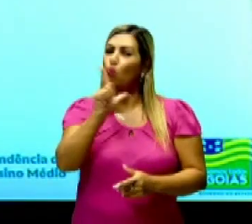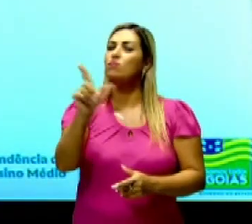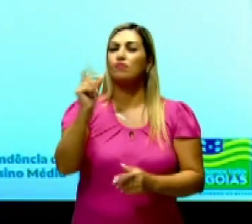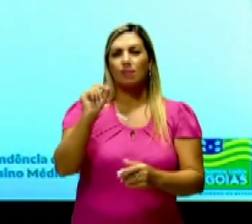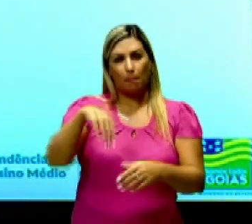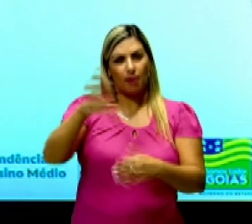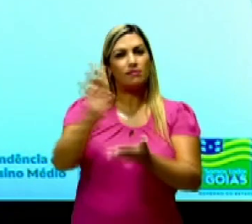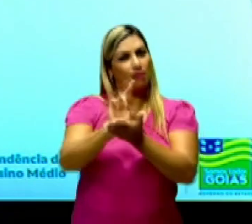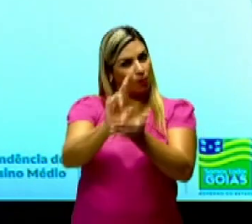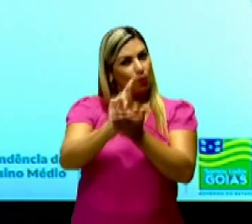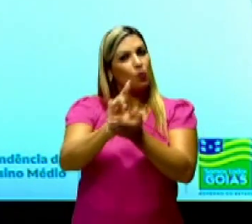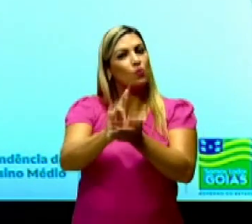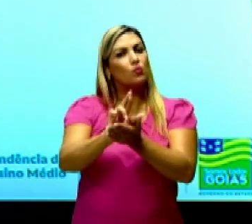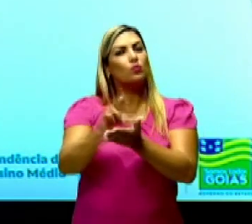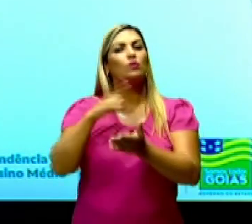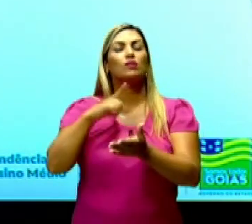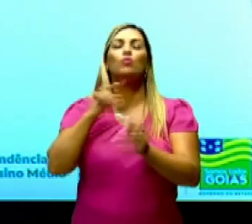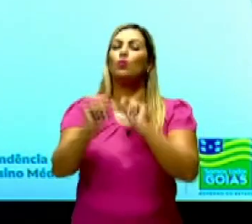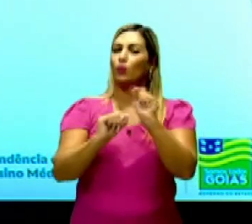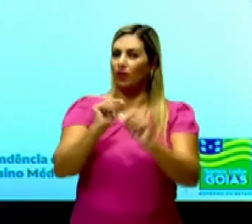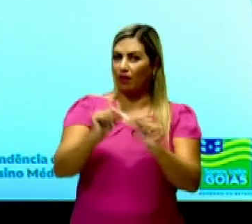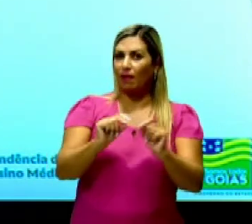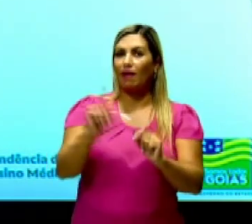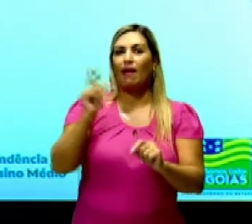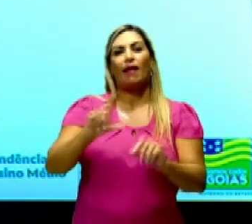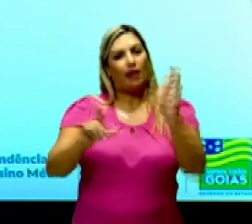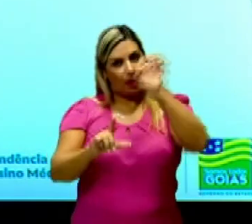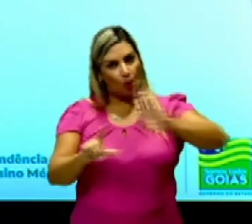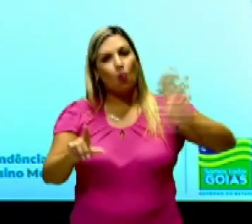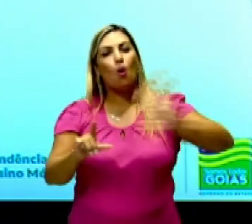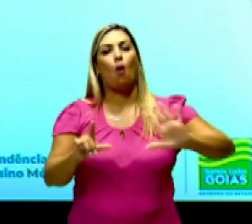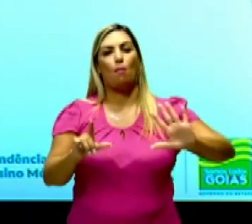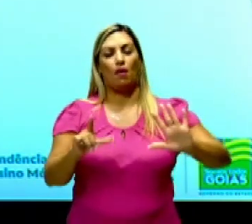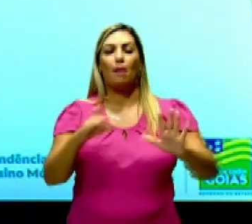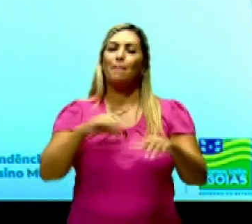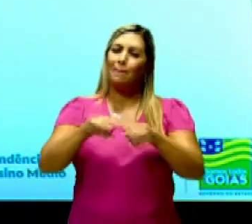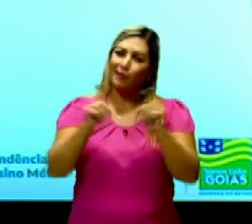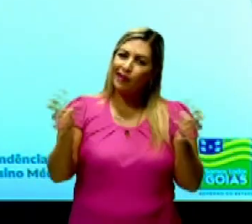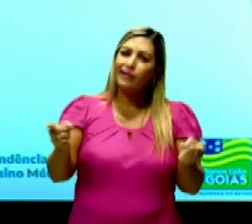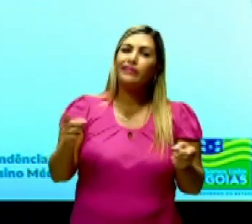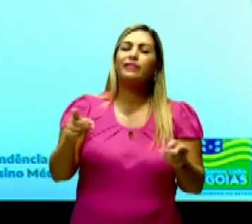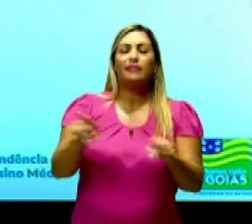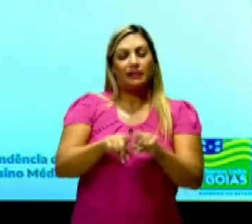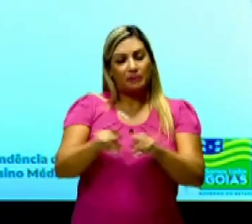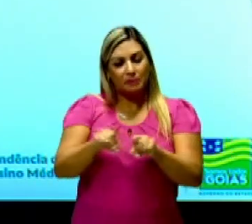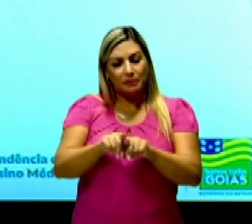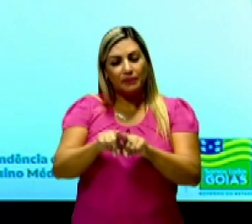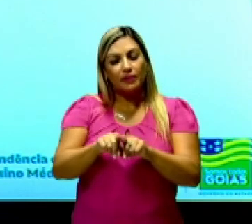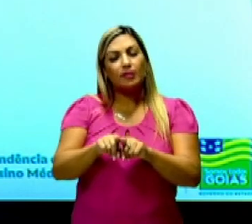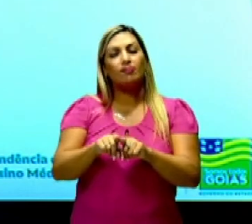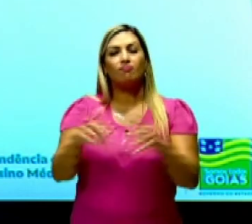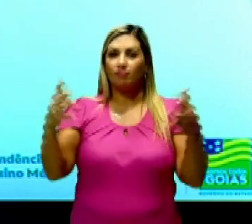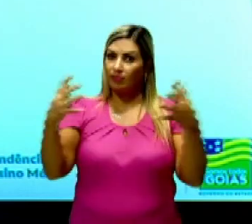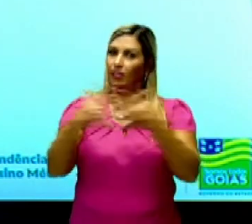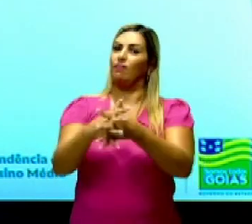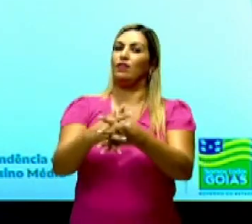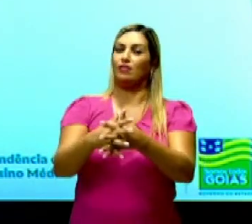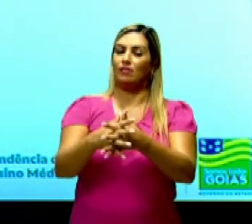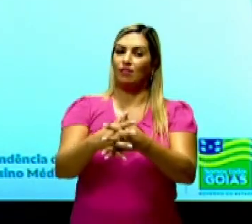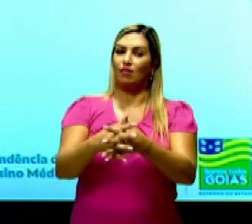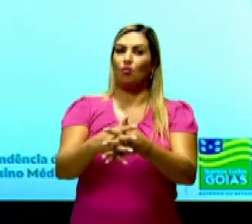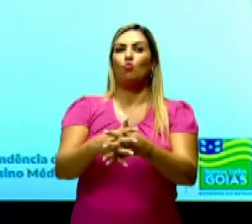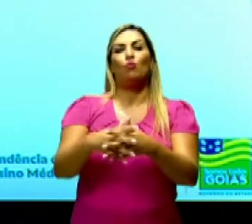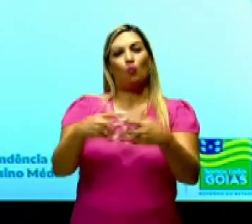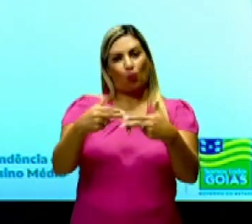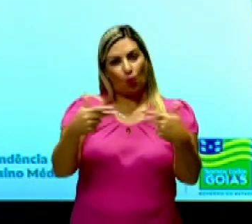mais desses recursos manufaturados eram os europeus. Mas acabava tendo também uma pequena intervenção aí de